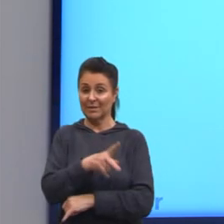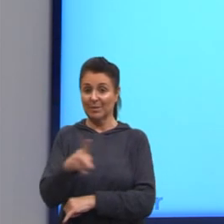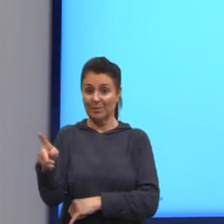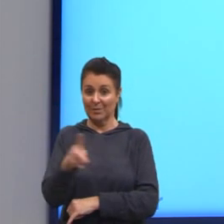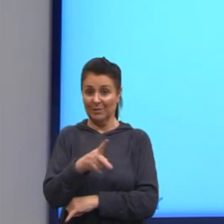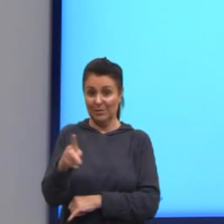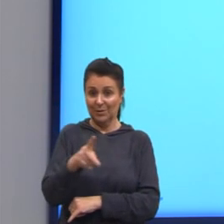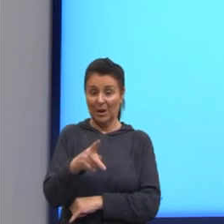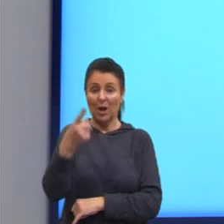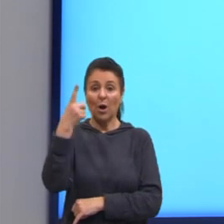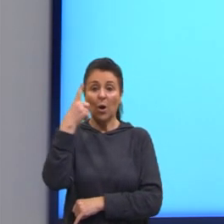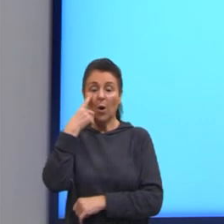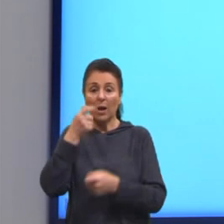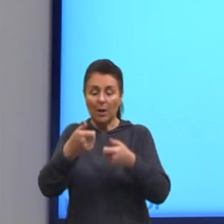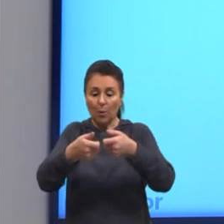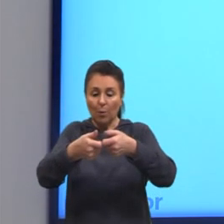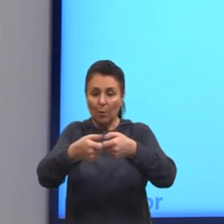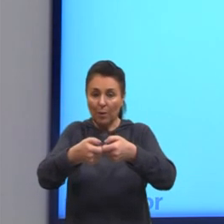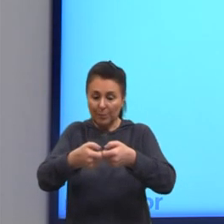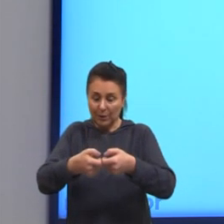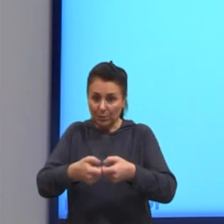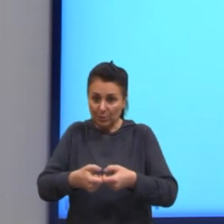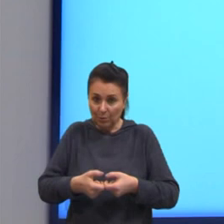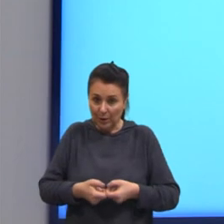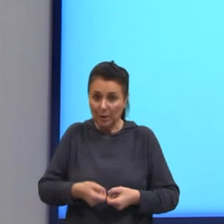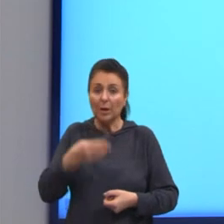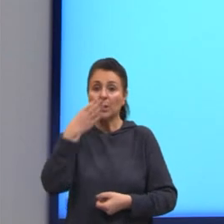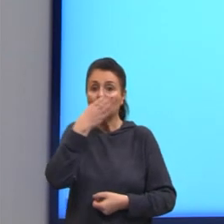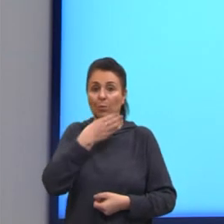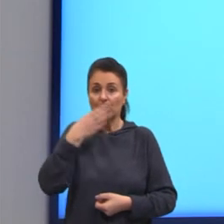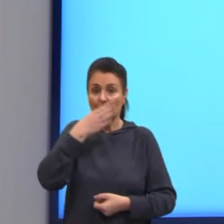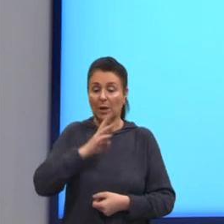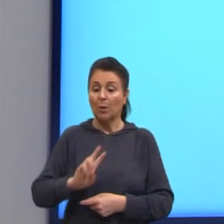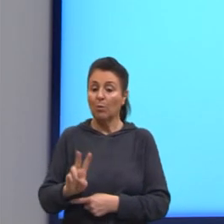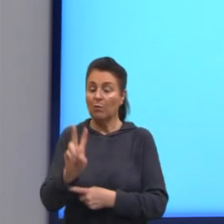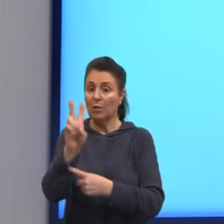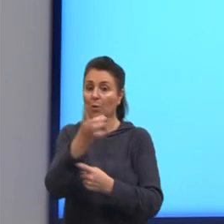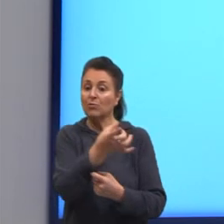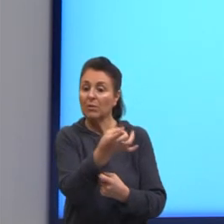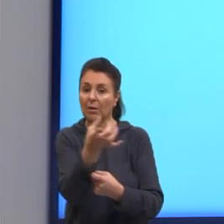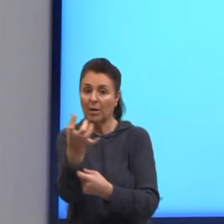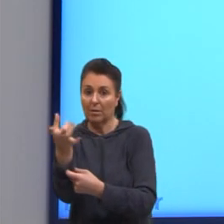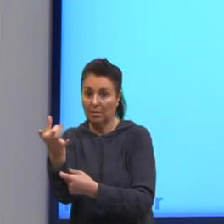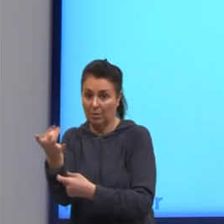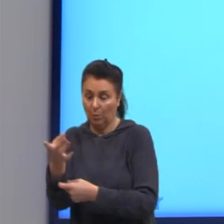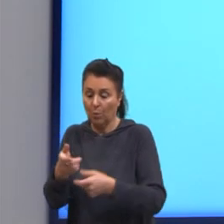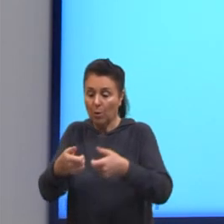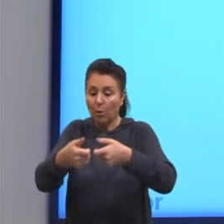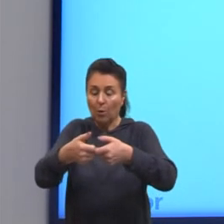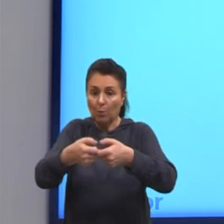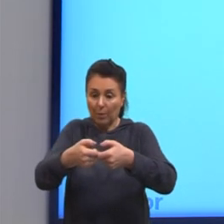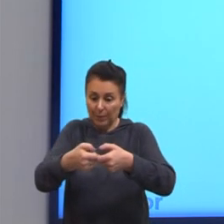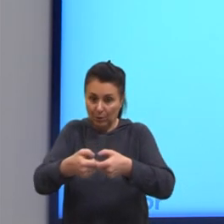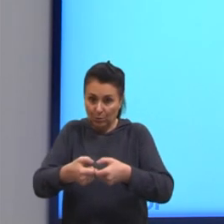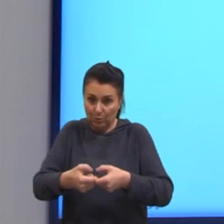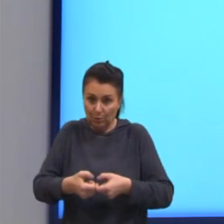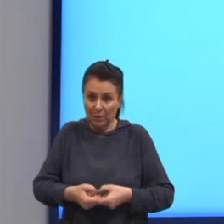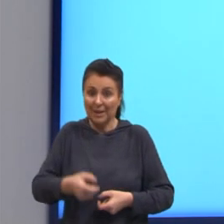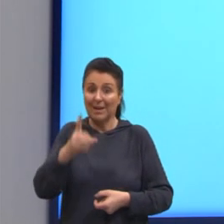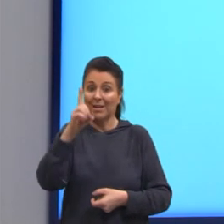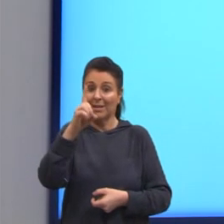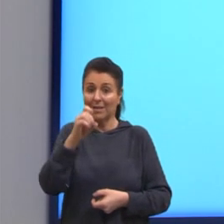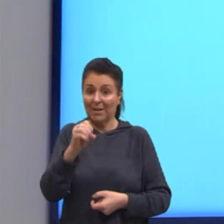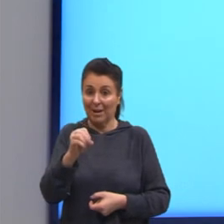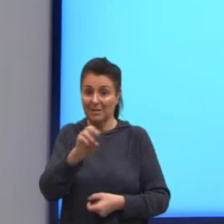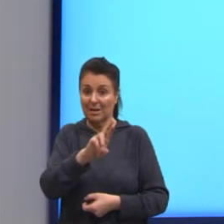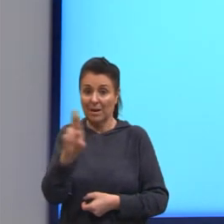quilograma do amendoim e 1 quinto o quilograma do açúcar. O valor de cada um deles. O amendoim é 10 reais, o açúcar é 2.